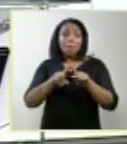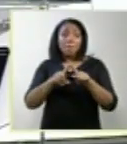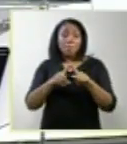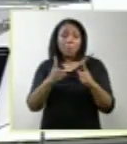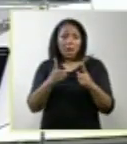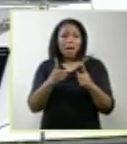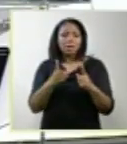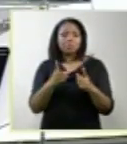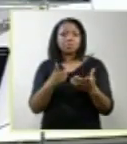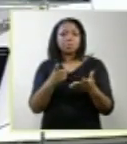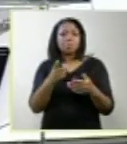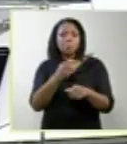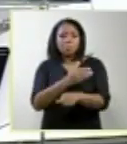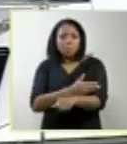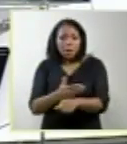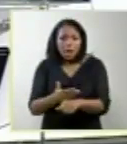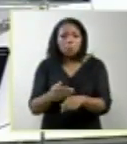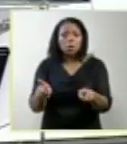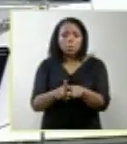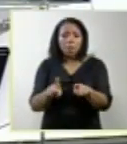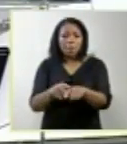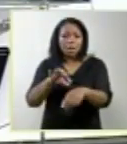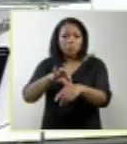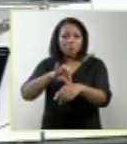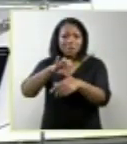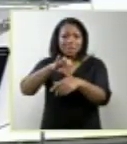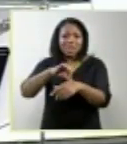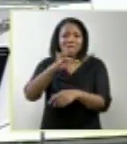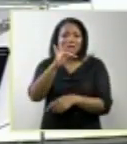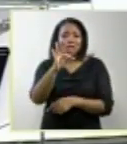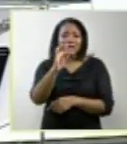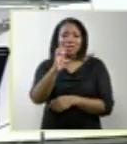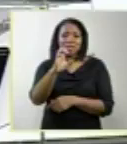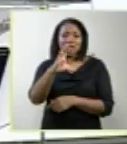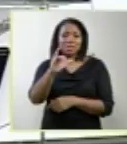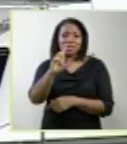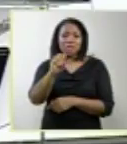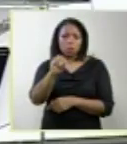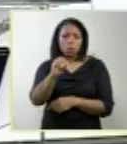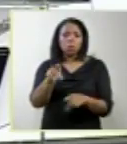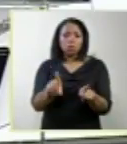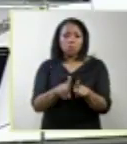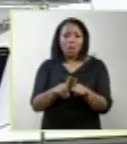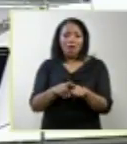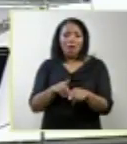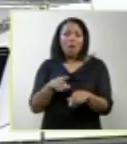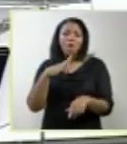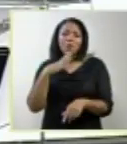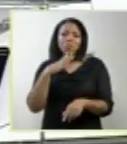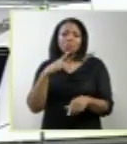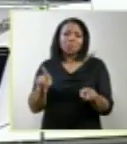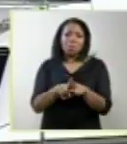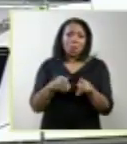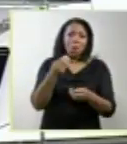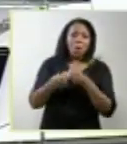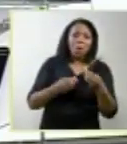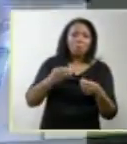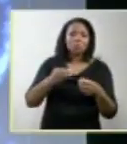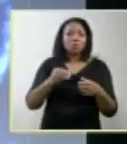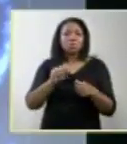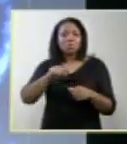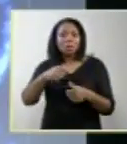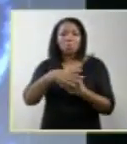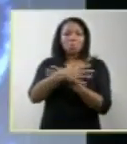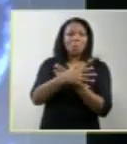ecogênico, mais branco de tecido, e a formação clássica, que a gente conhece como sinal da borboleta. Muito fácil de ser identificado,